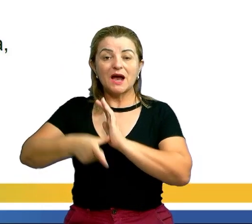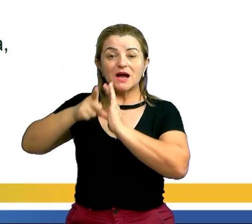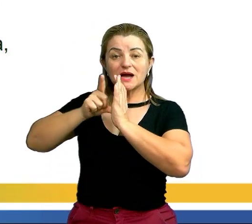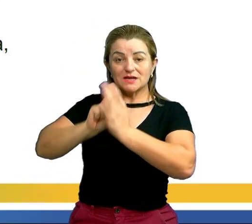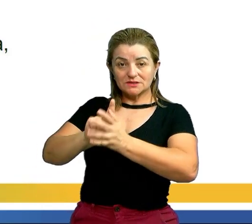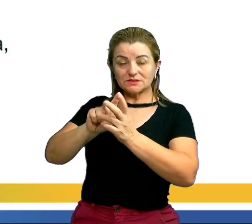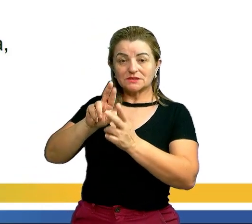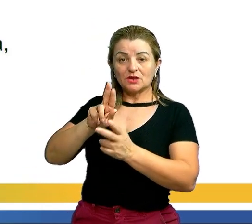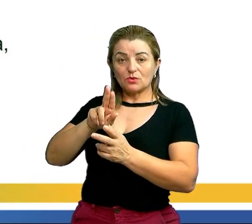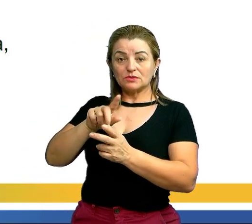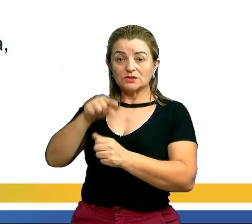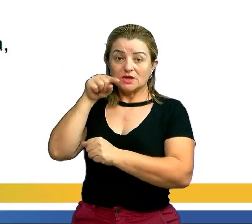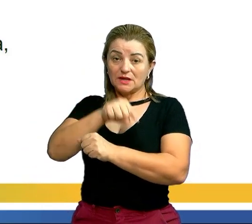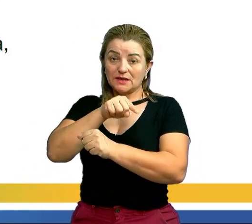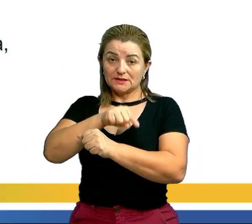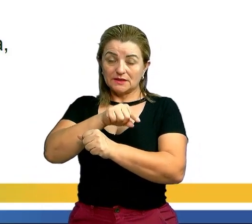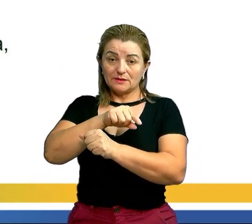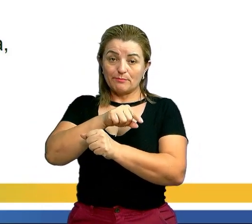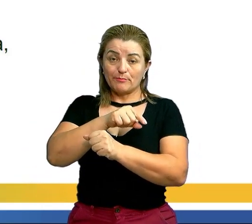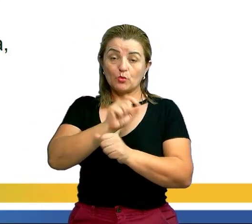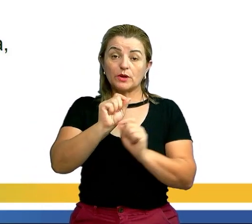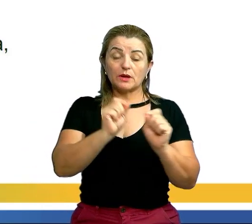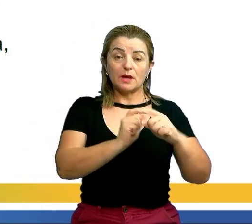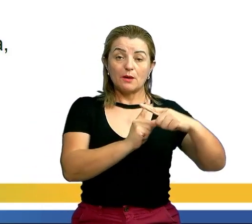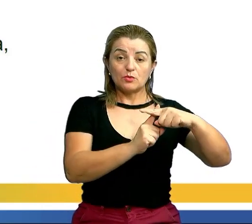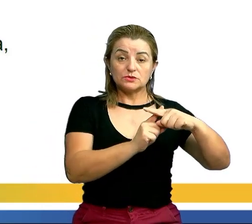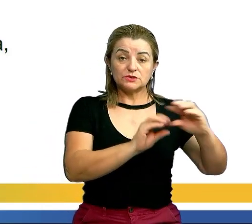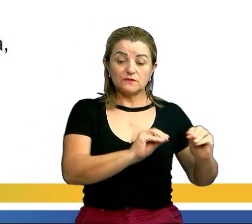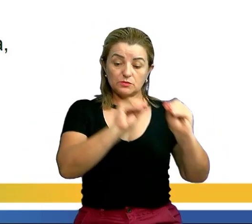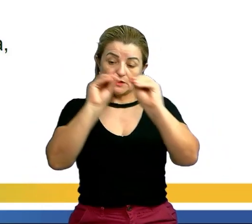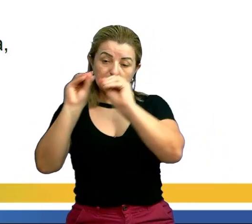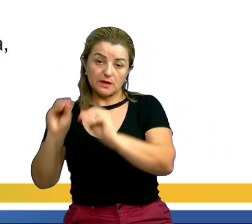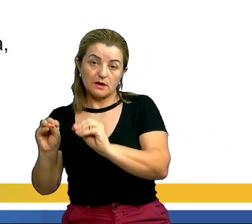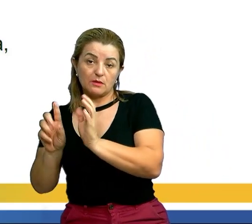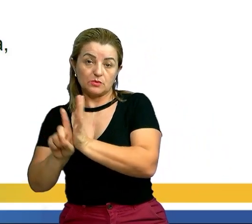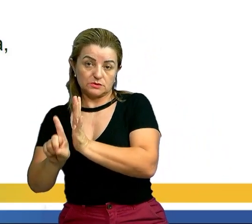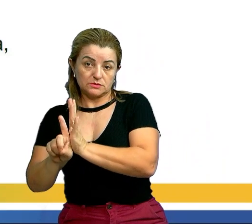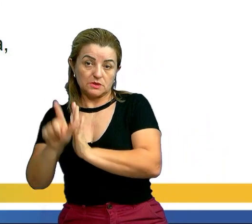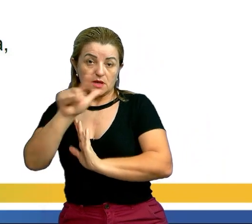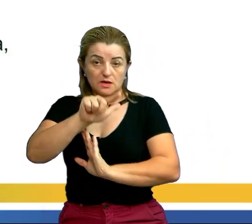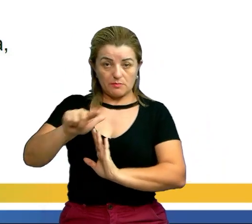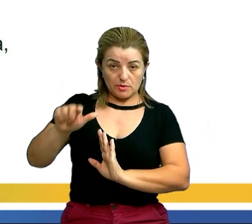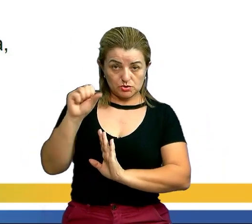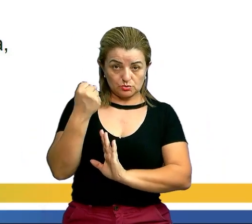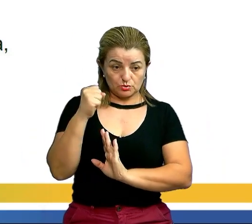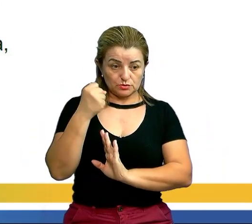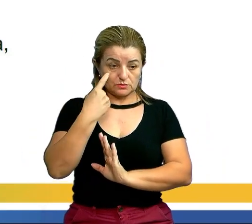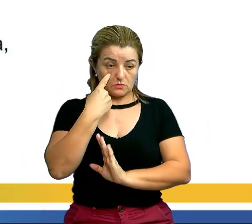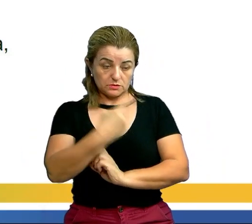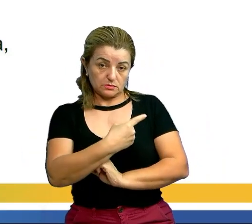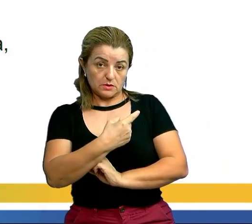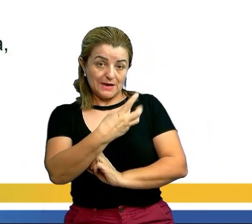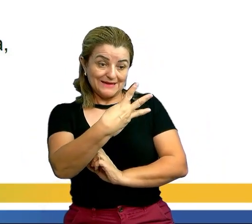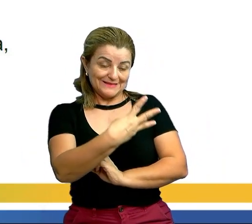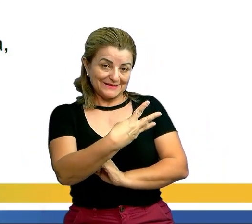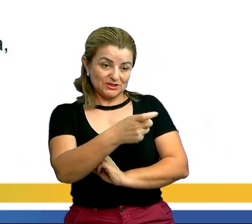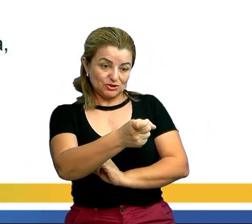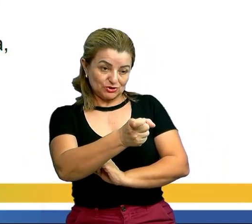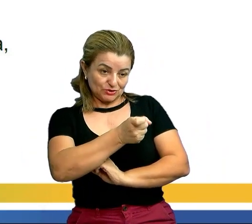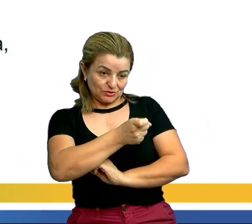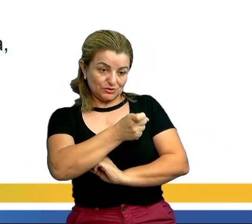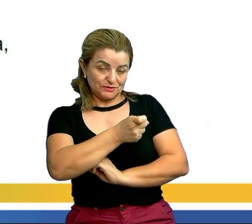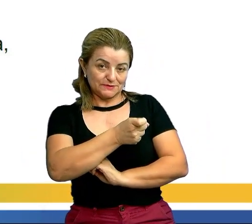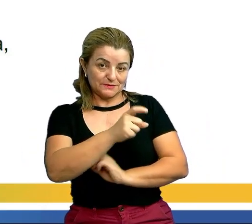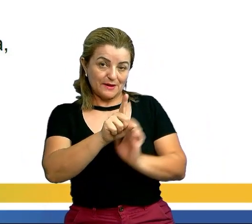positivo, ele vai vir para cá negativo. Confere. E repete o 8. 3X menos X dá